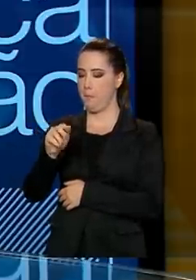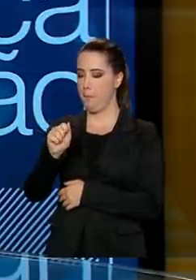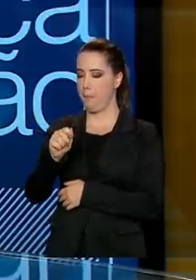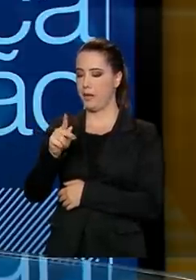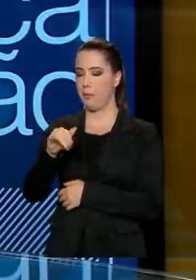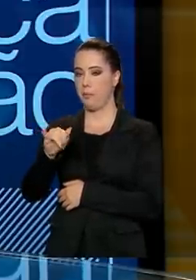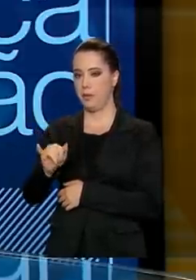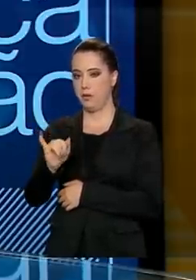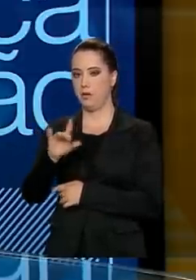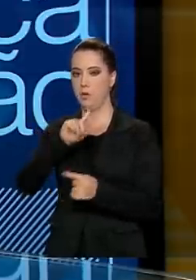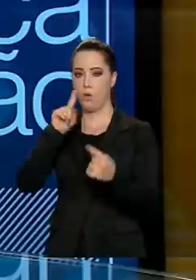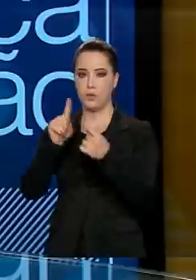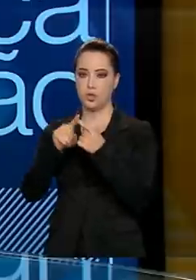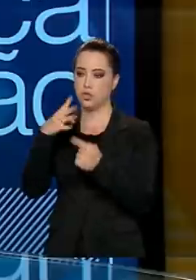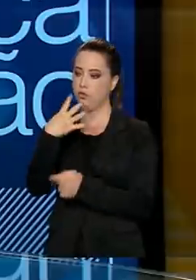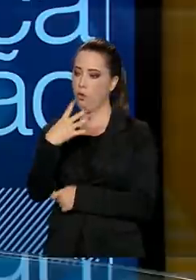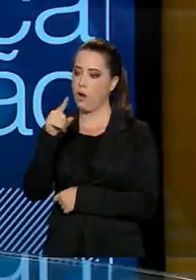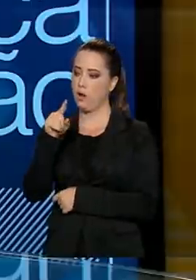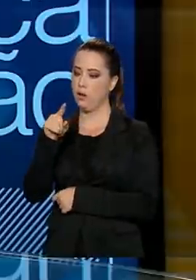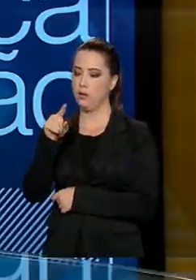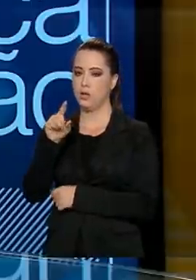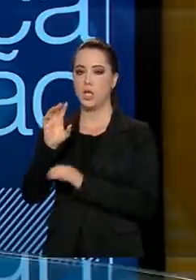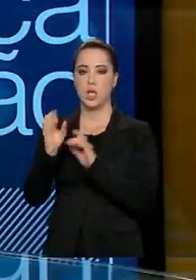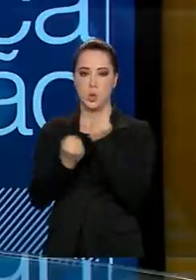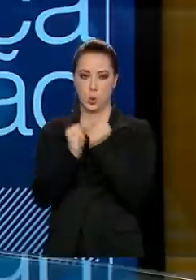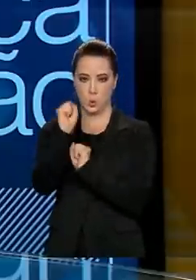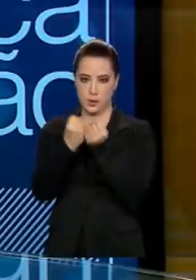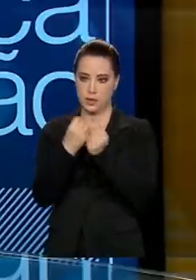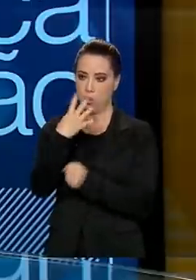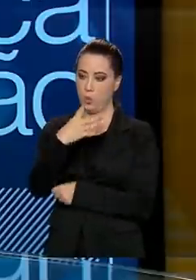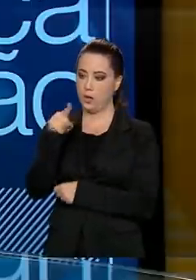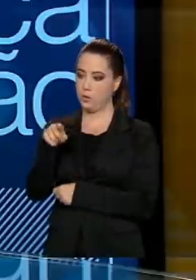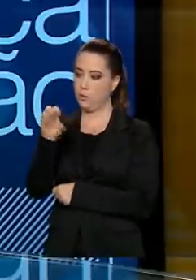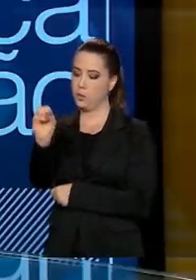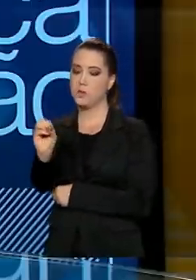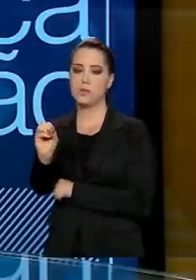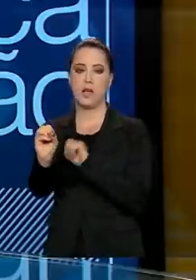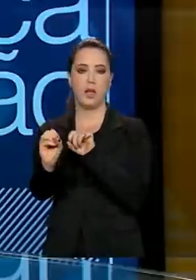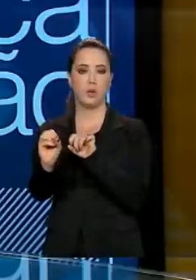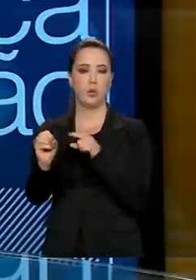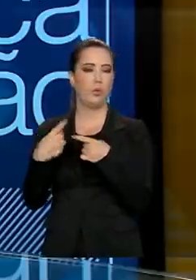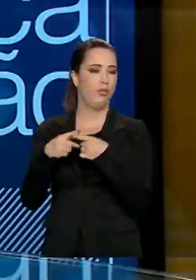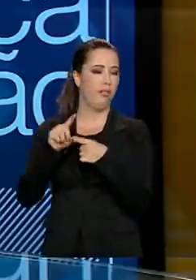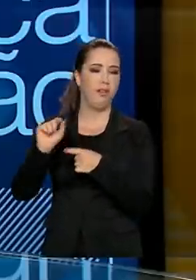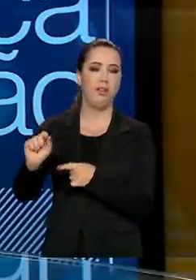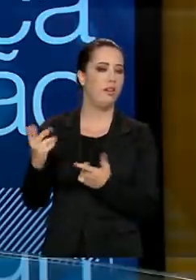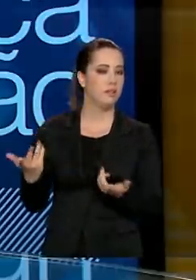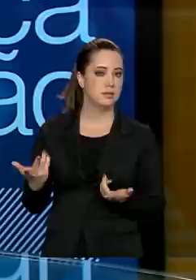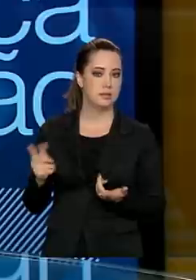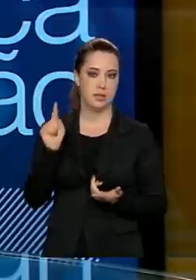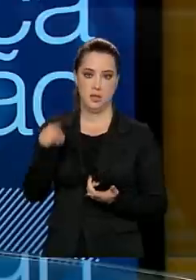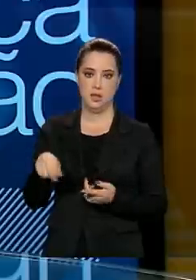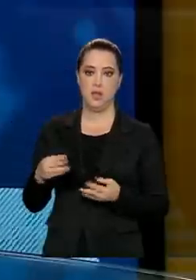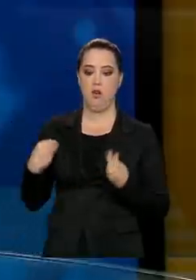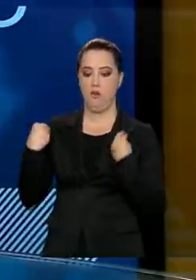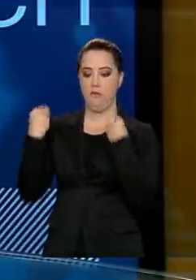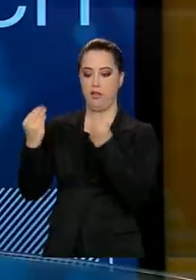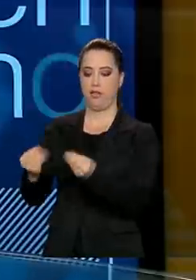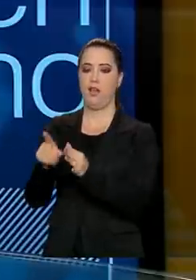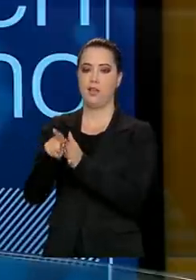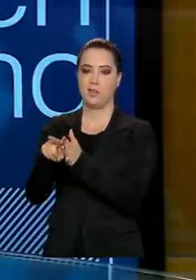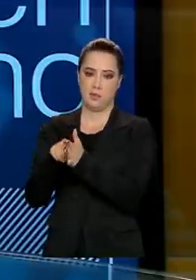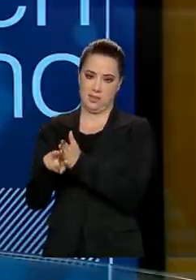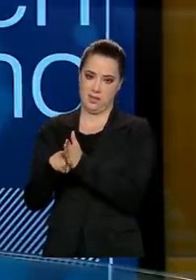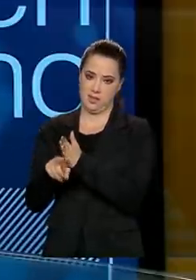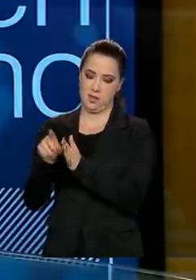na indústria 4.0. E isso, qual é o diferencial disso? É que, para trazer para os projetos de